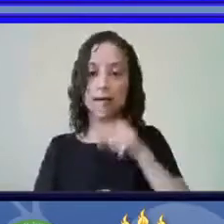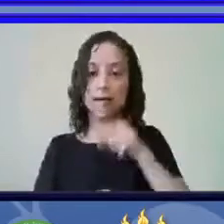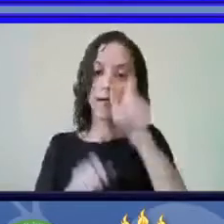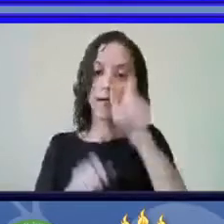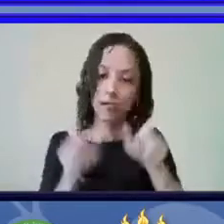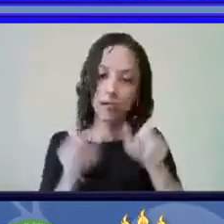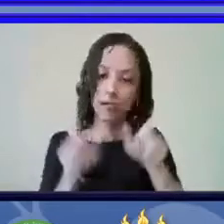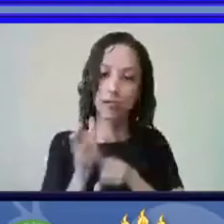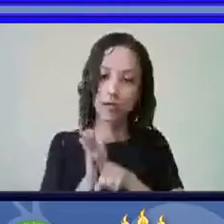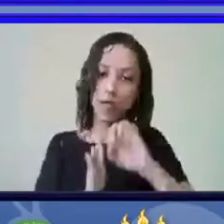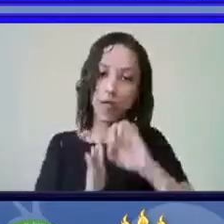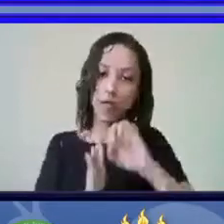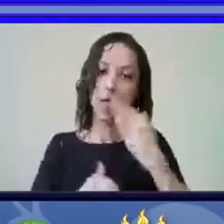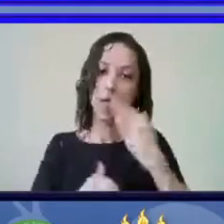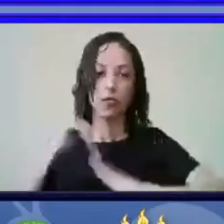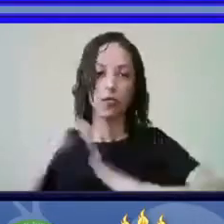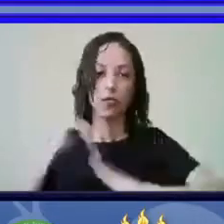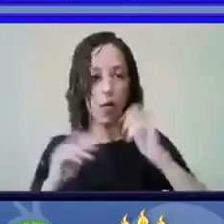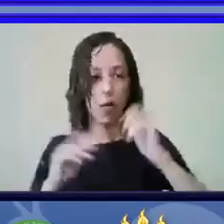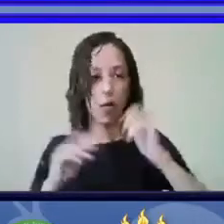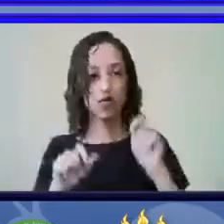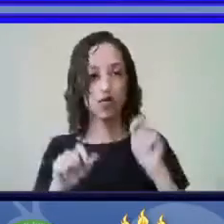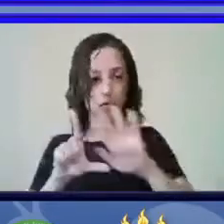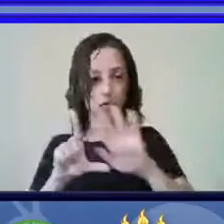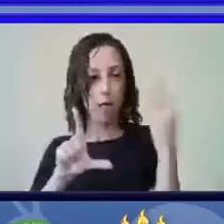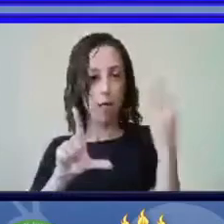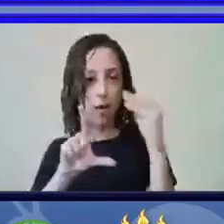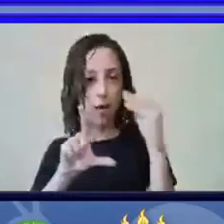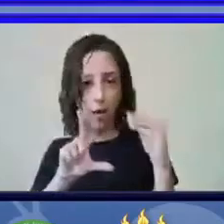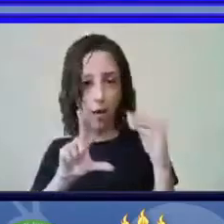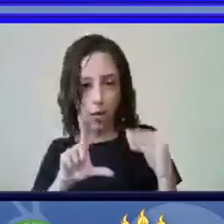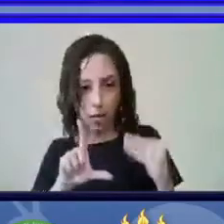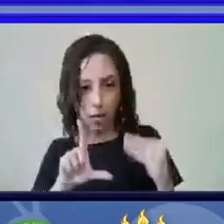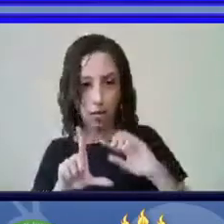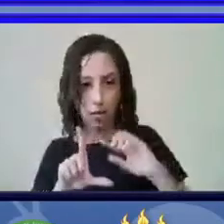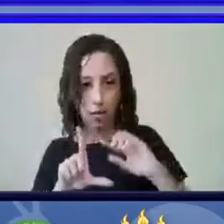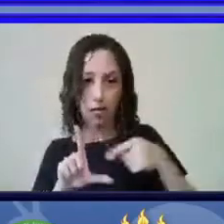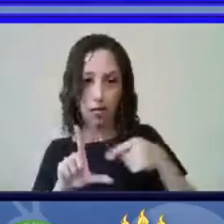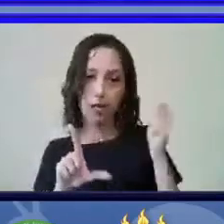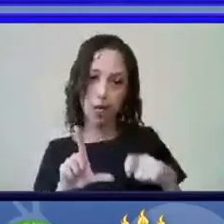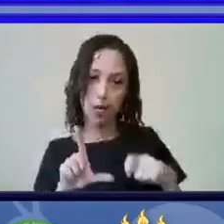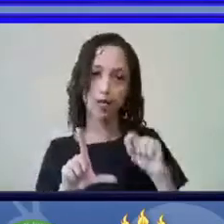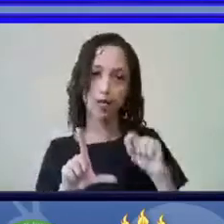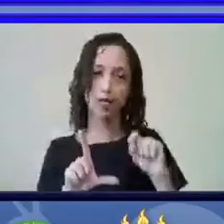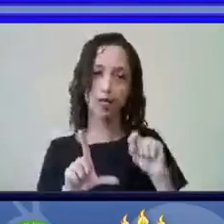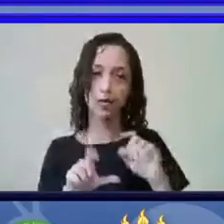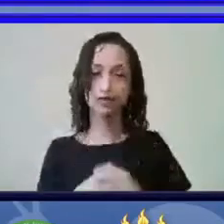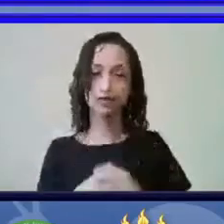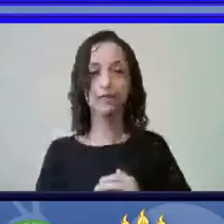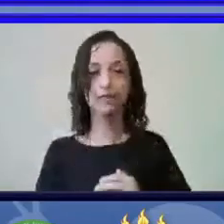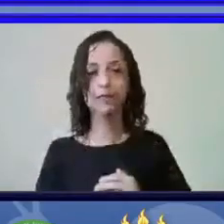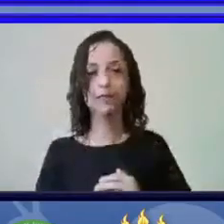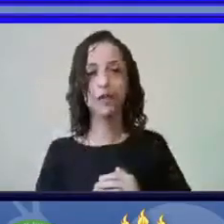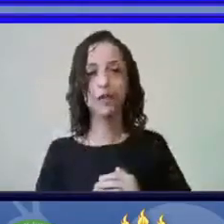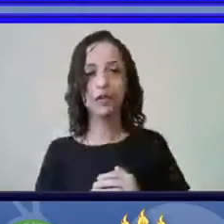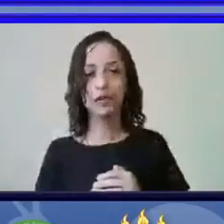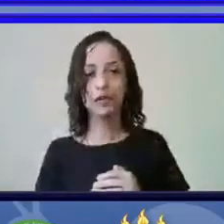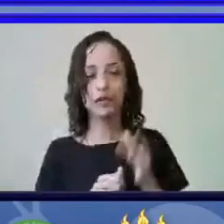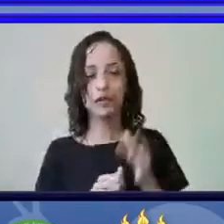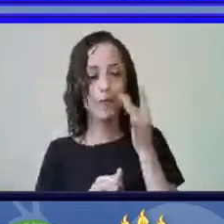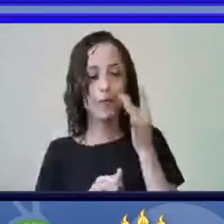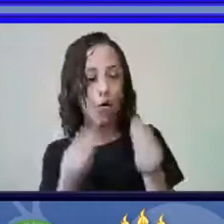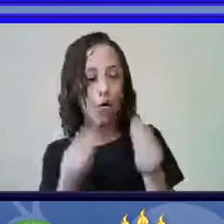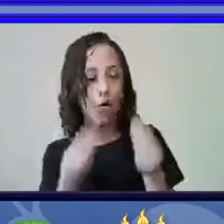os especialistas, alimentem essa plataforma para que ela seja a mais atualizada